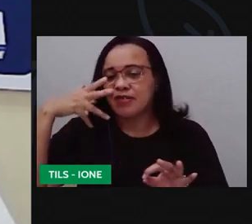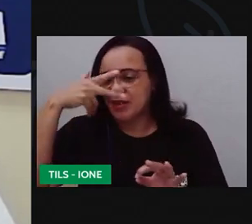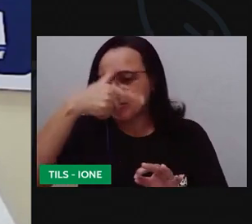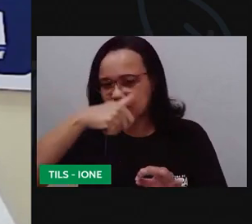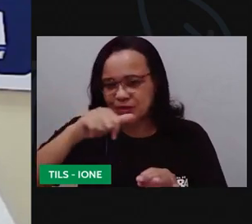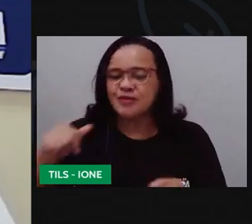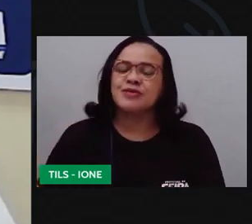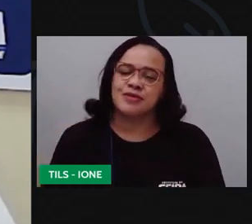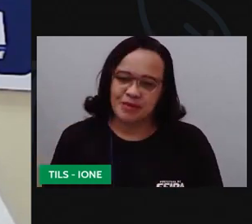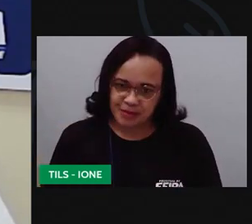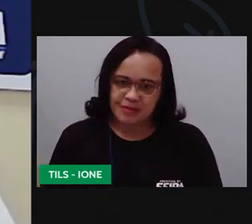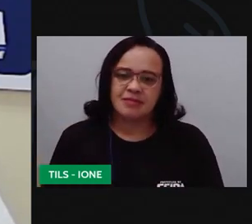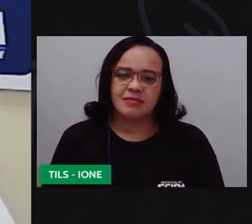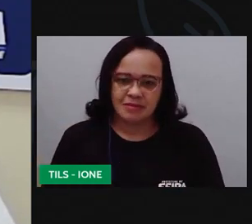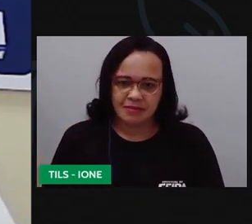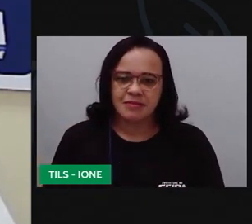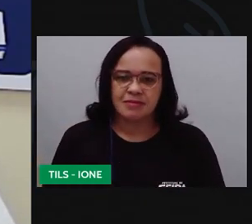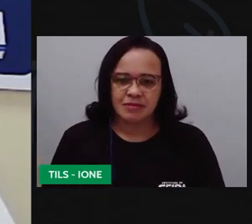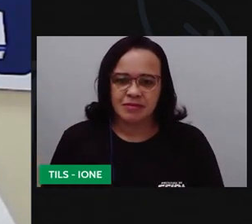corta ó